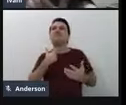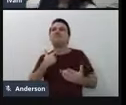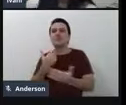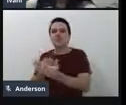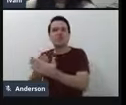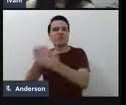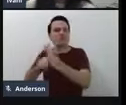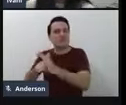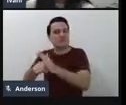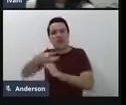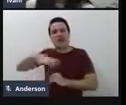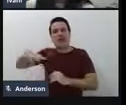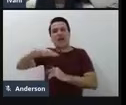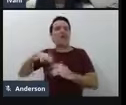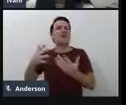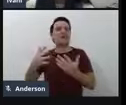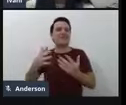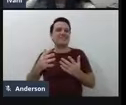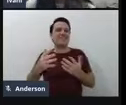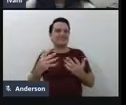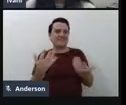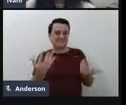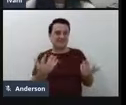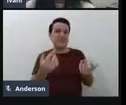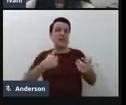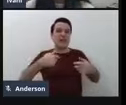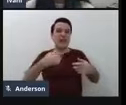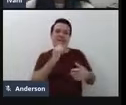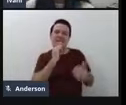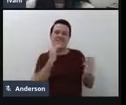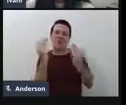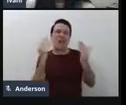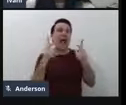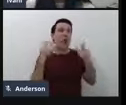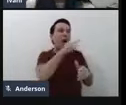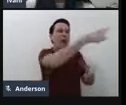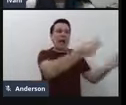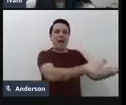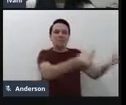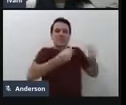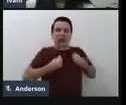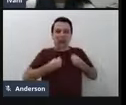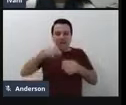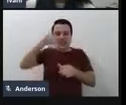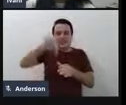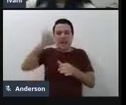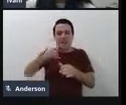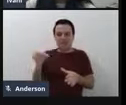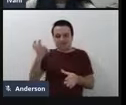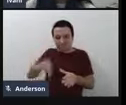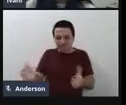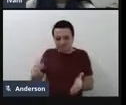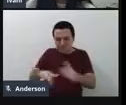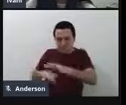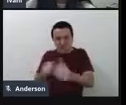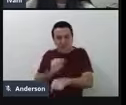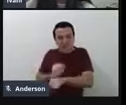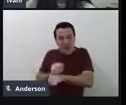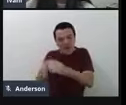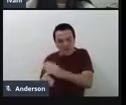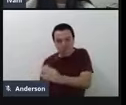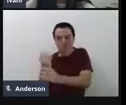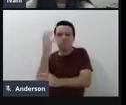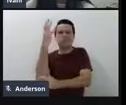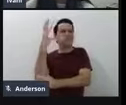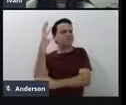partiu e eu fiquei com a minha sementinha, eu precisava cultivar isso. E aí, outras pessoas, com o passar da minha vida,